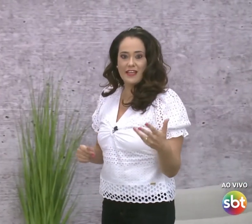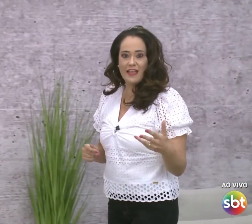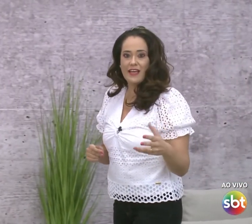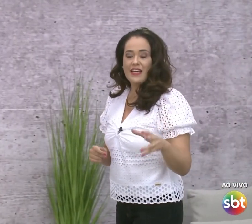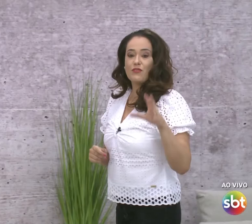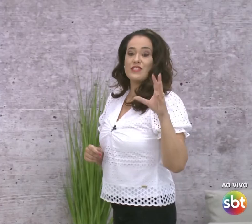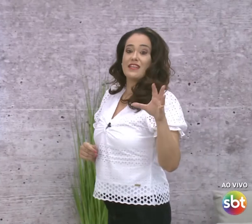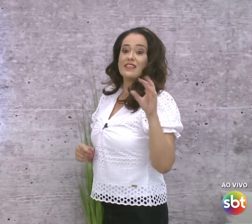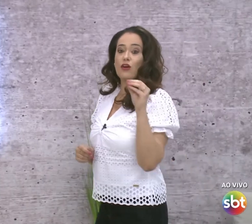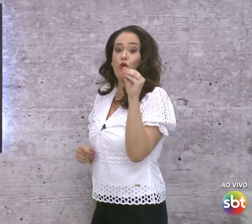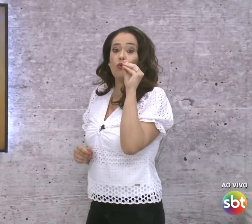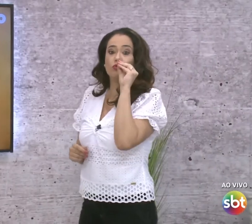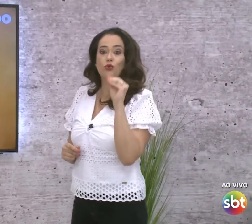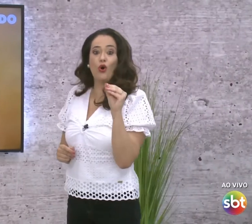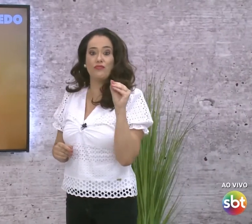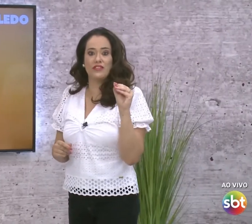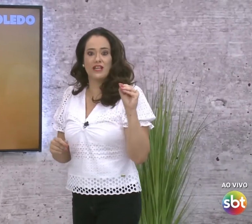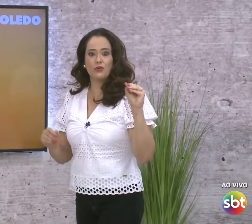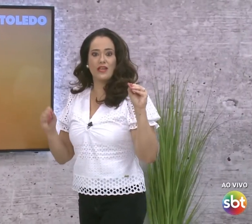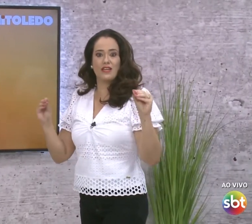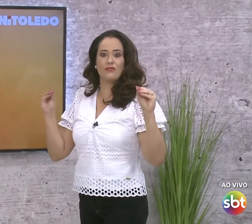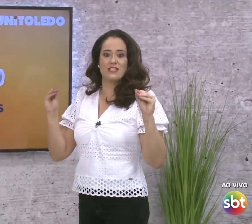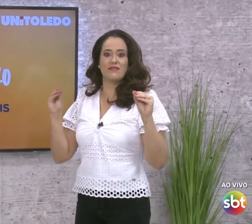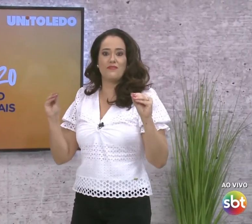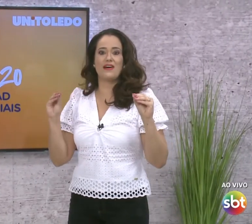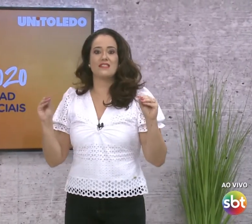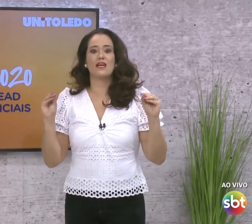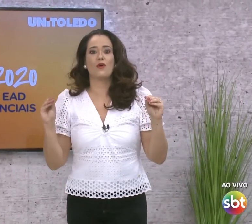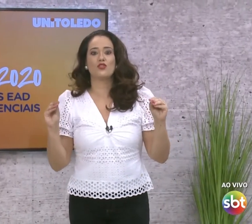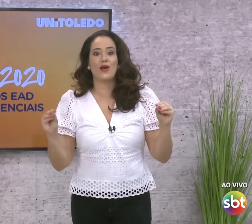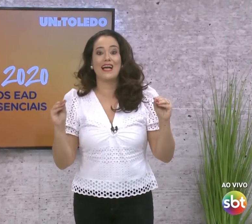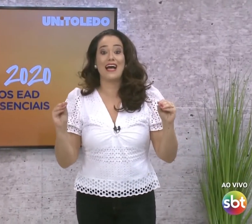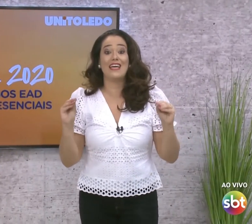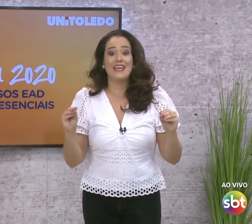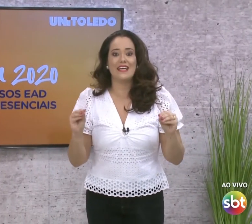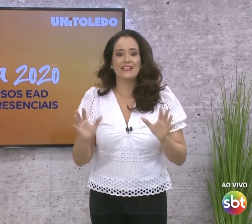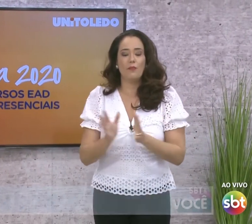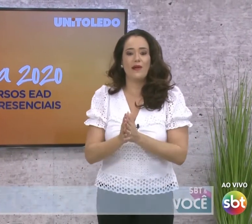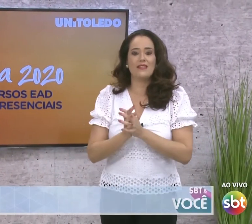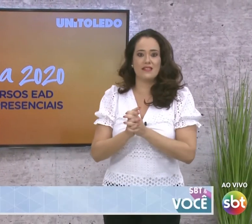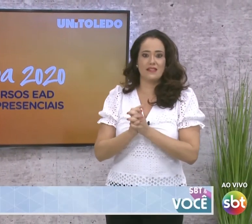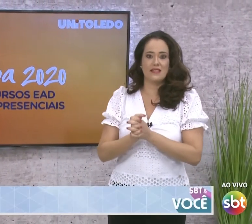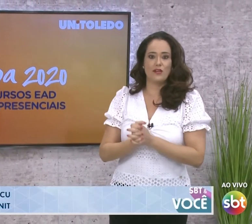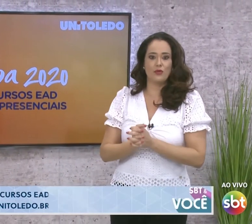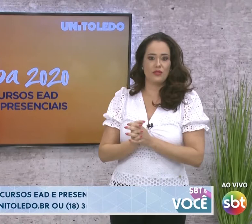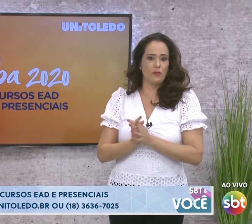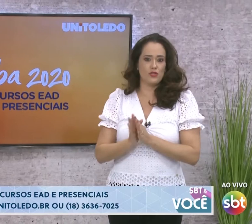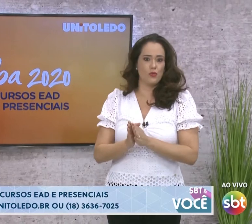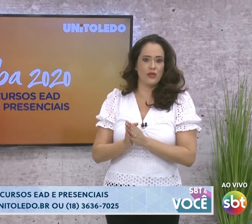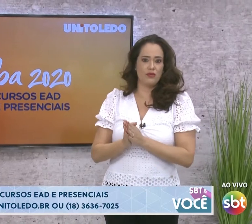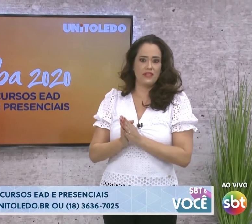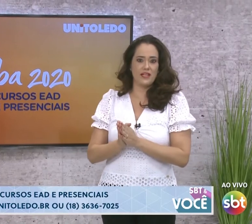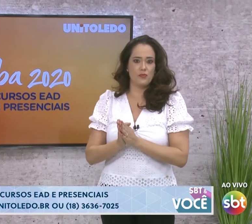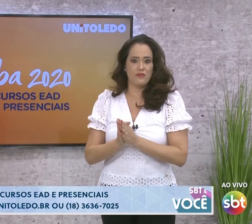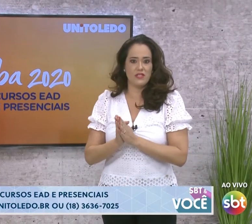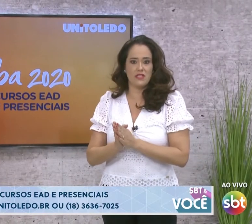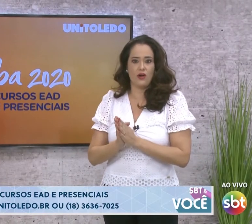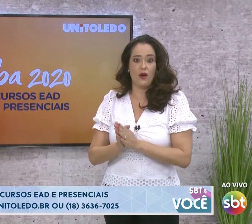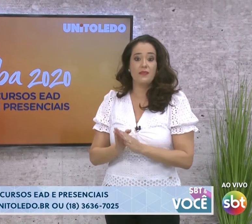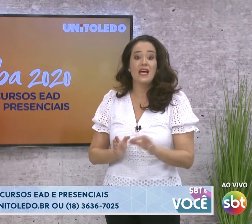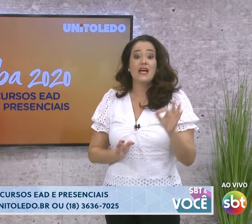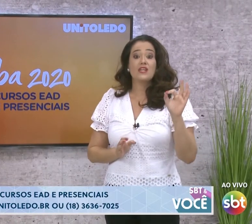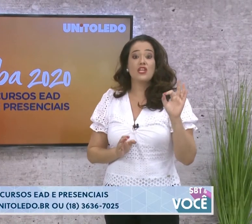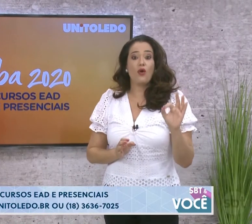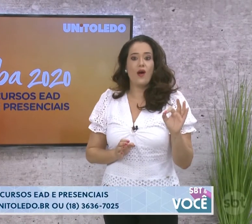vez aí, né? E você ainda está com dúvida do que você vai fazer com a sua carreira. Então presta atenção, porque eu tenho uma super novidade para